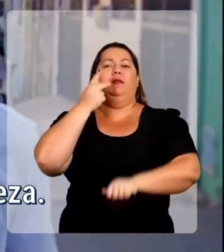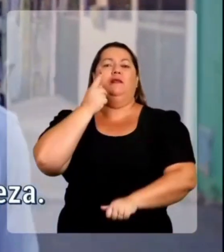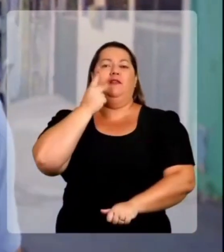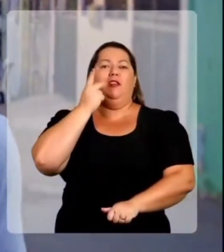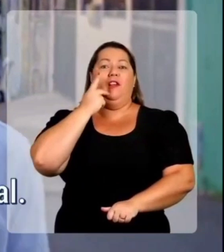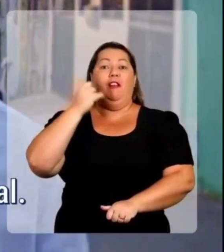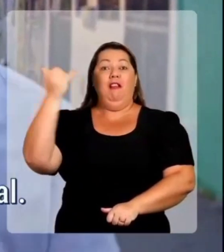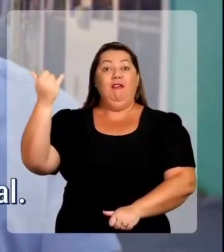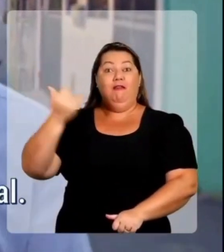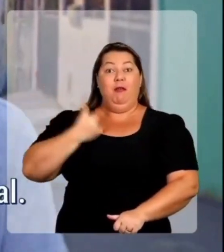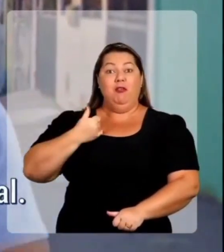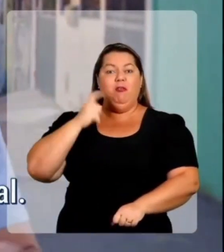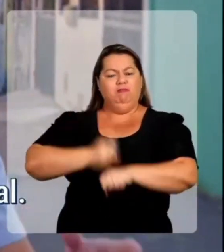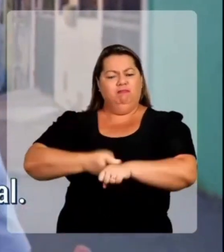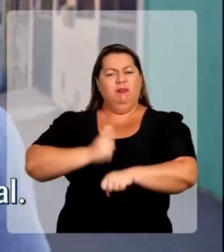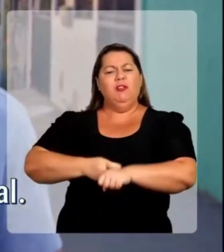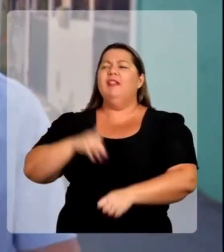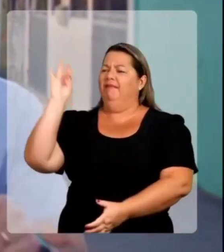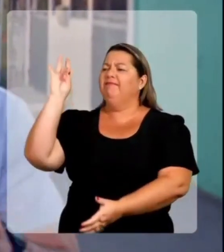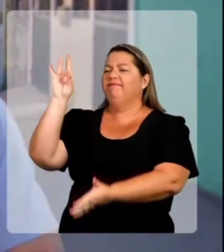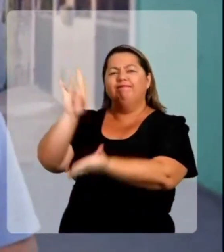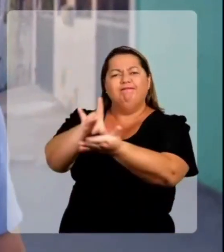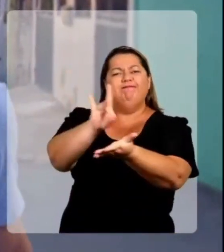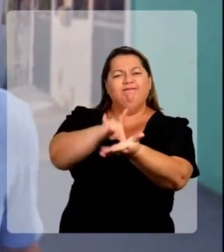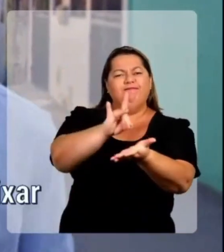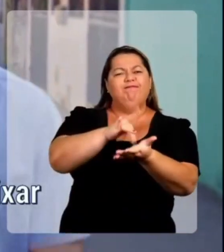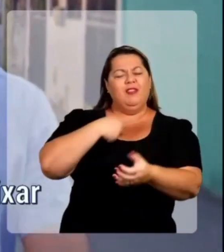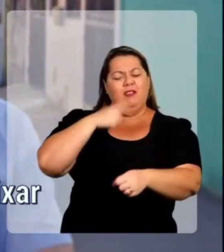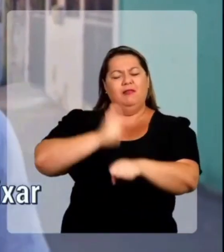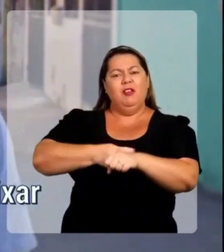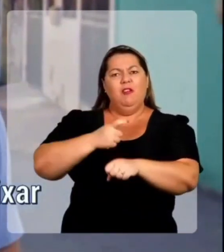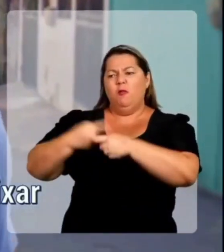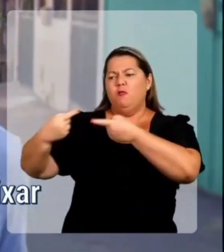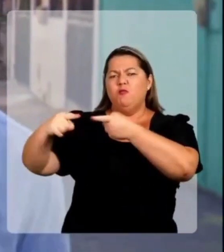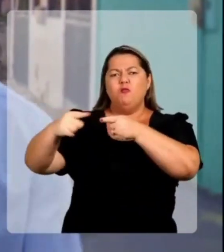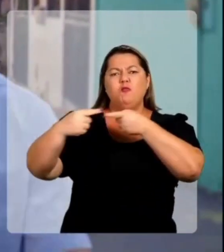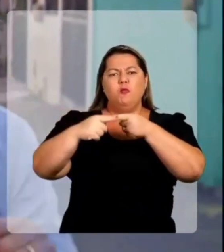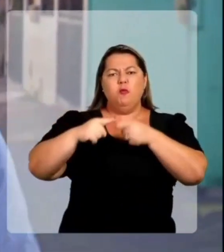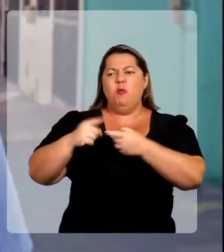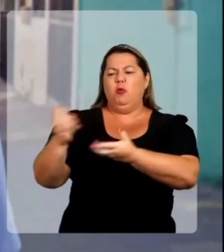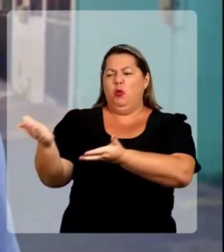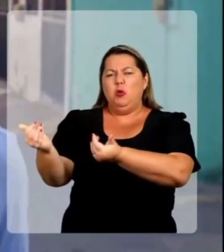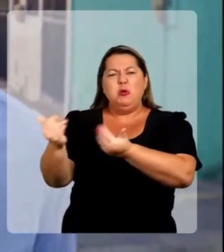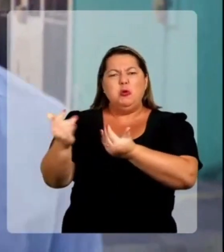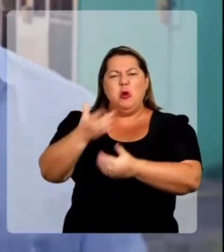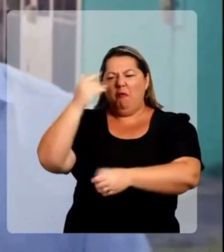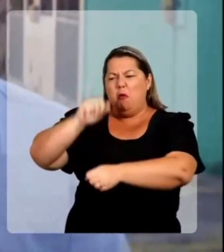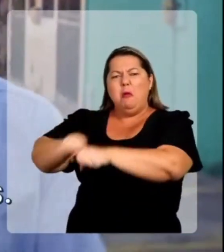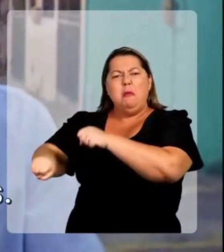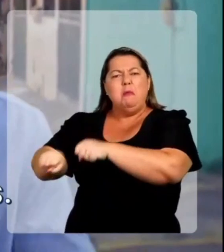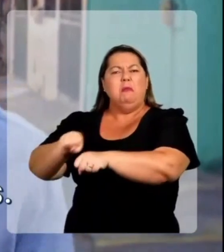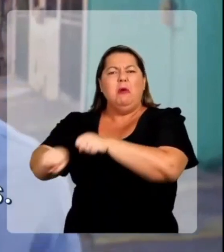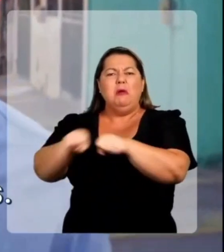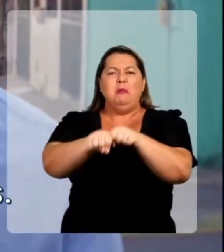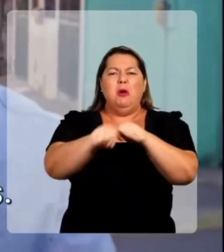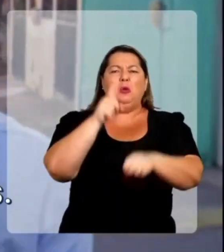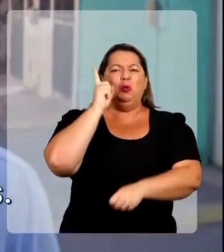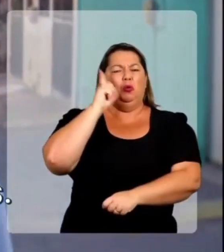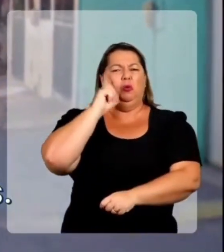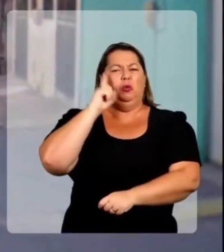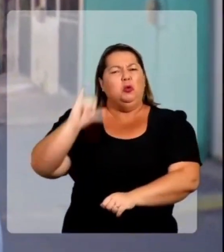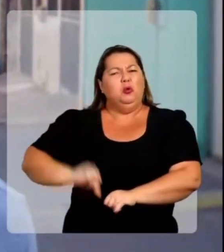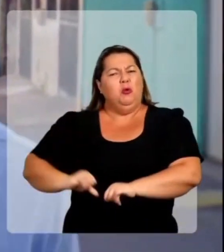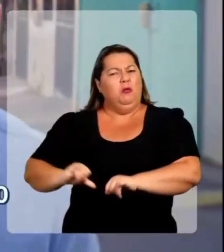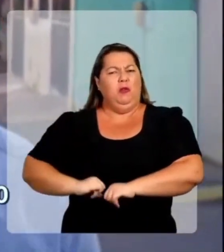Fortaleza. Vou dizer que eu sou radical. É verdade. Sou radicalmente contra deixar nossos jovens serem assassinados aos montes